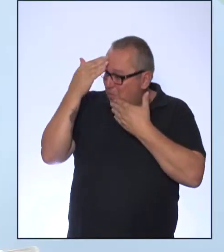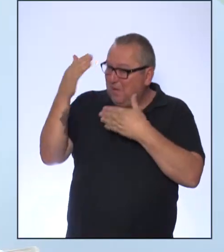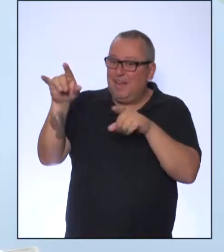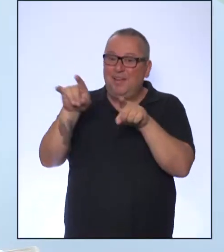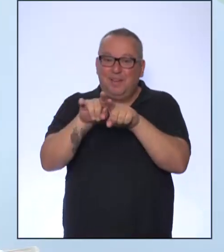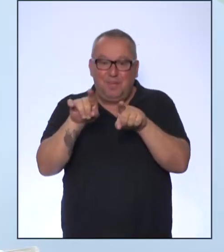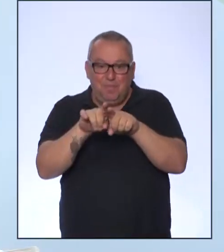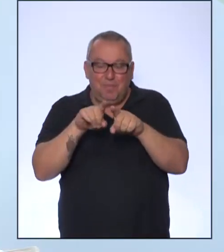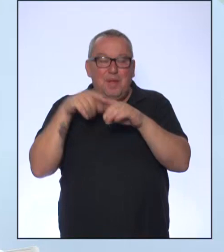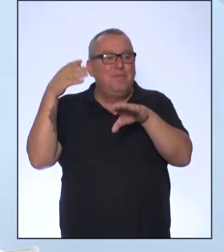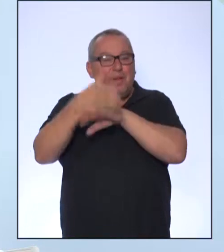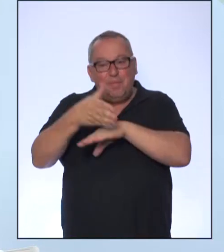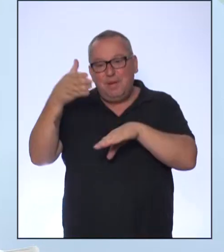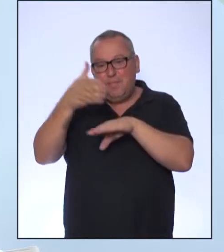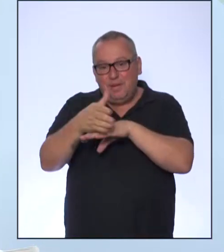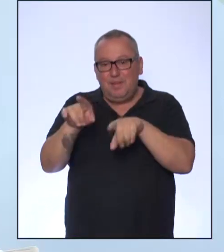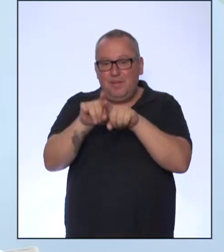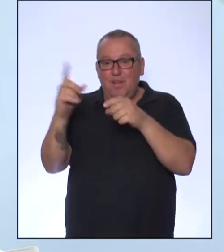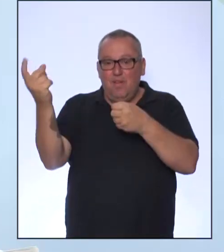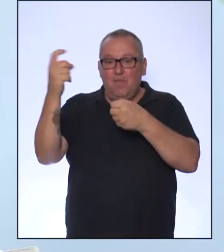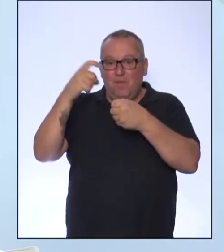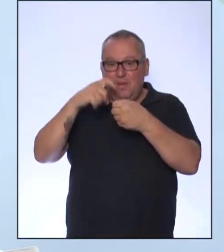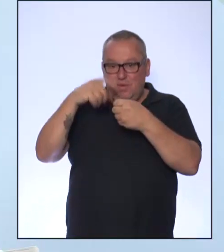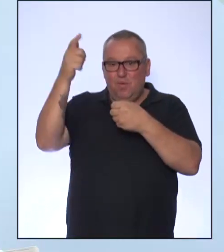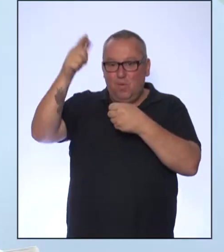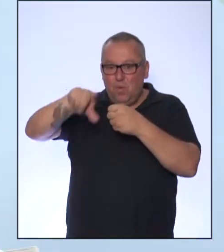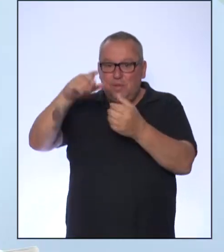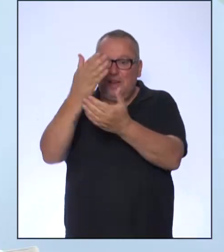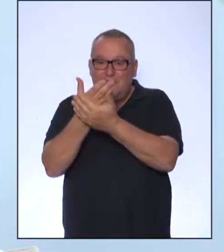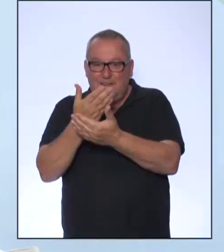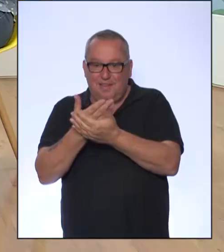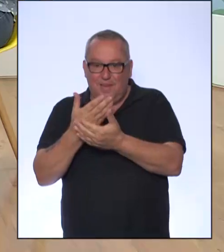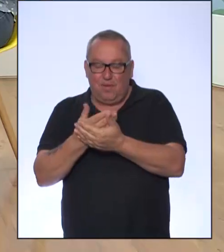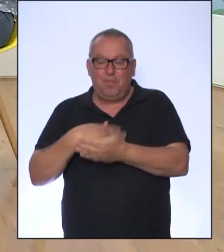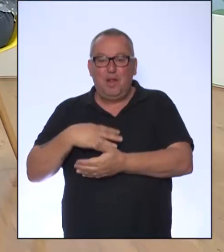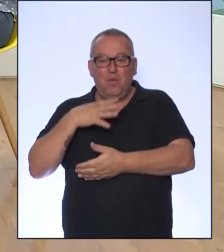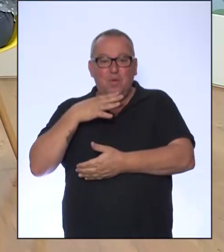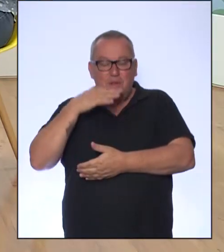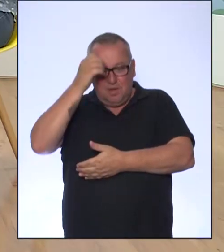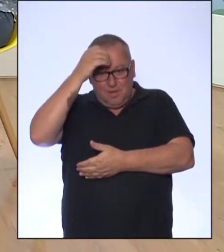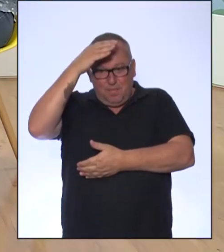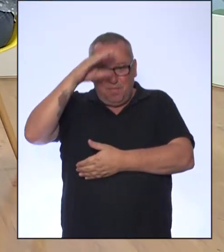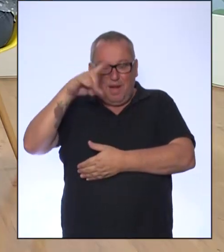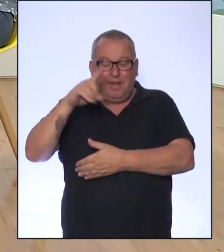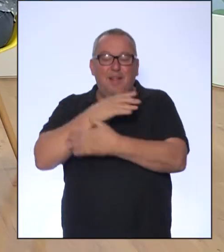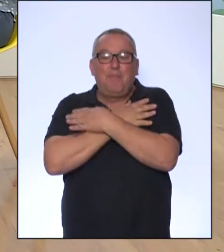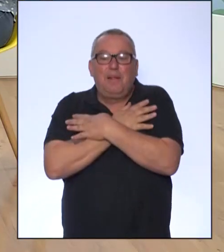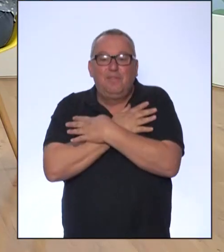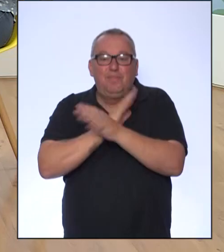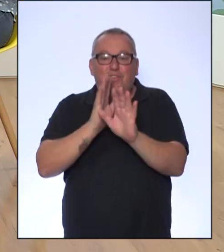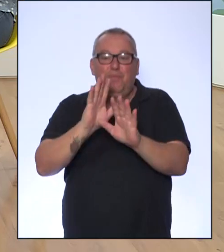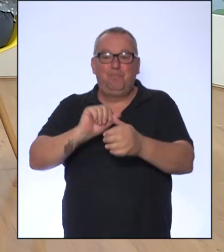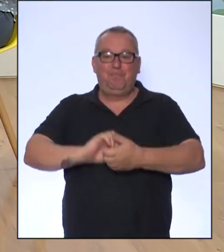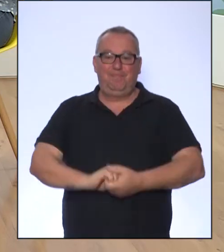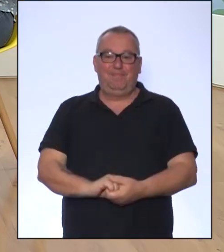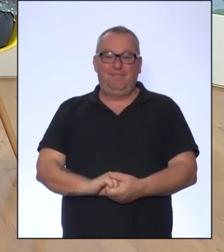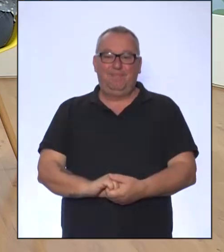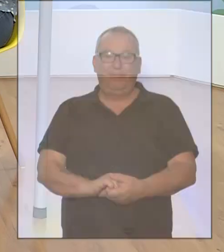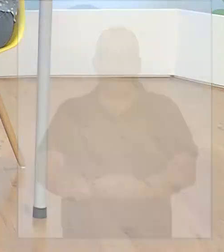pela participação e voltaremos com outras aulas para aprofundar esse tema. Forte abraço. Tô.